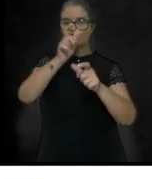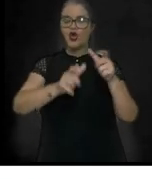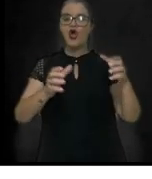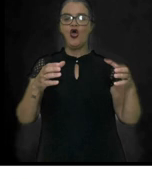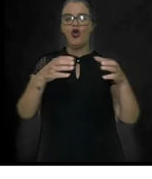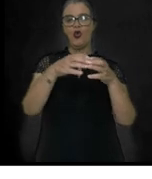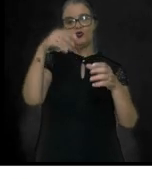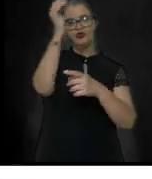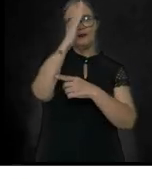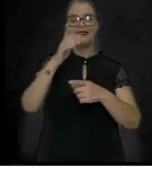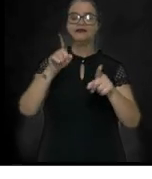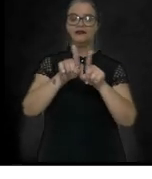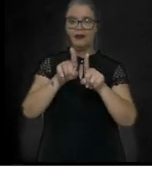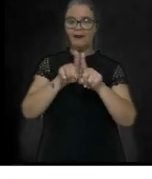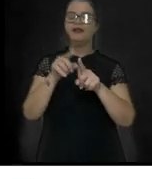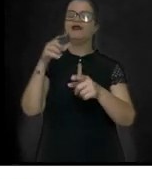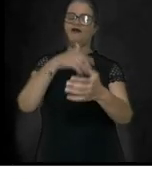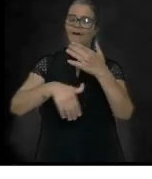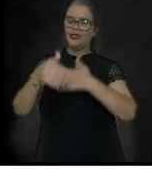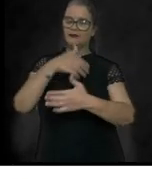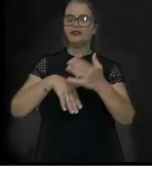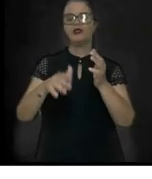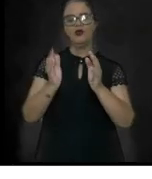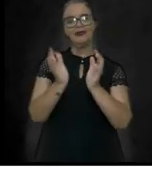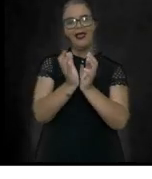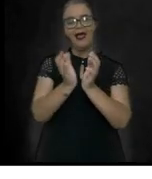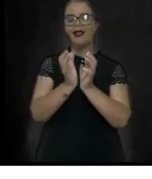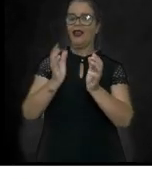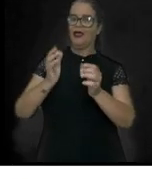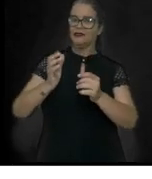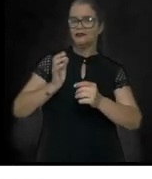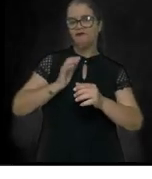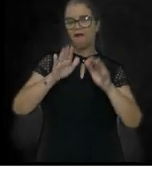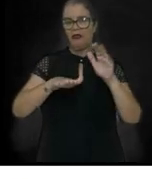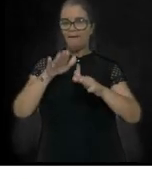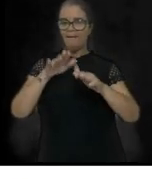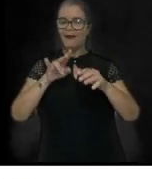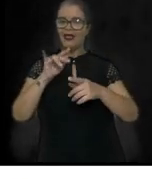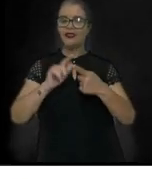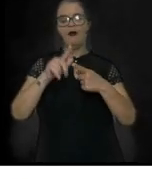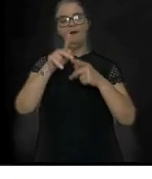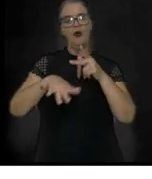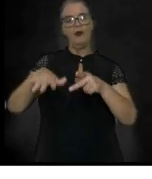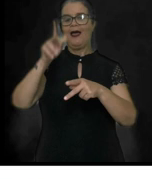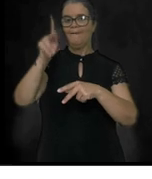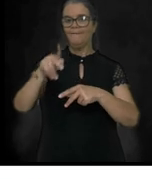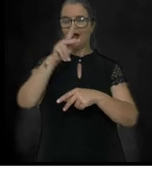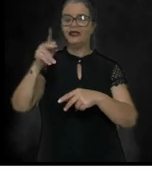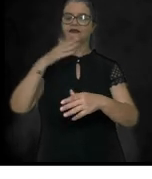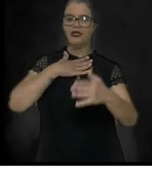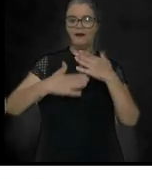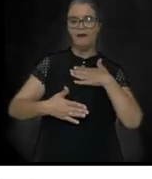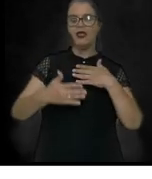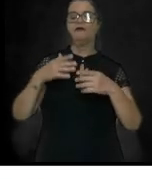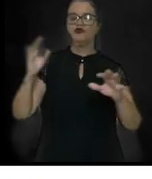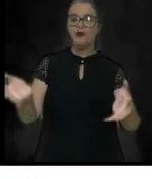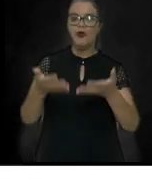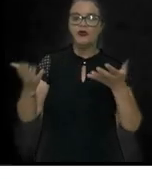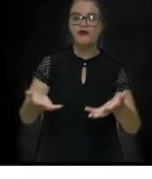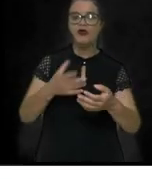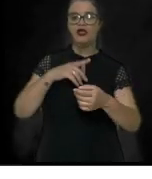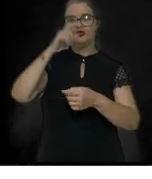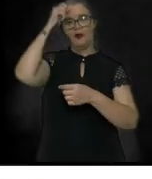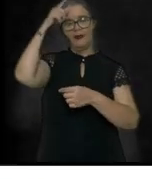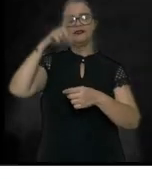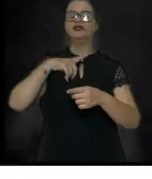participação da classe média, populares, padres, militares e membros da elite, motivados pelos ideais iluministas de